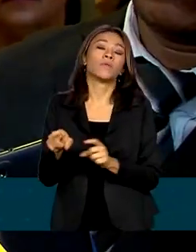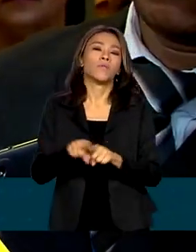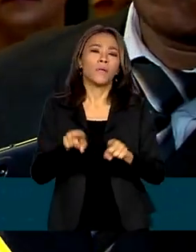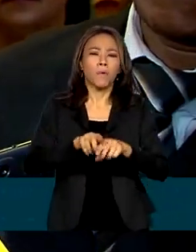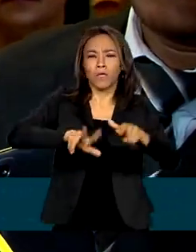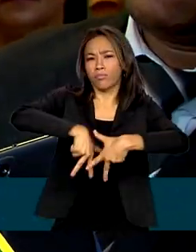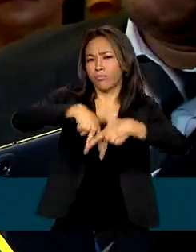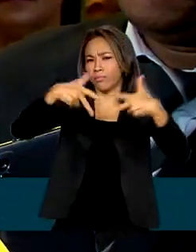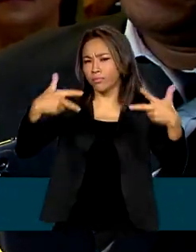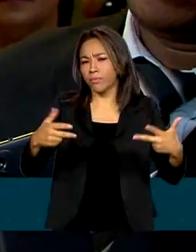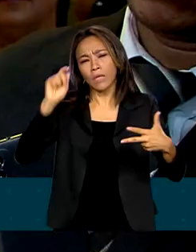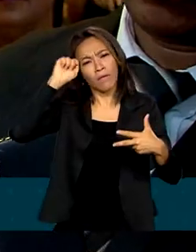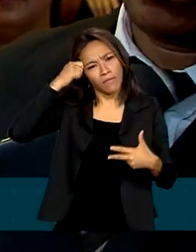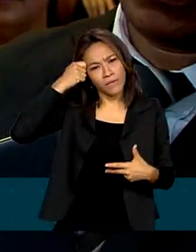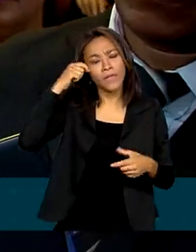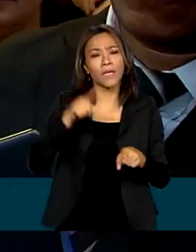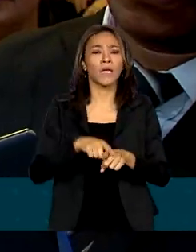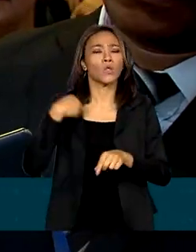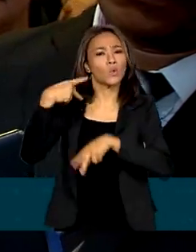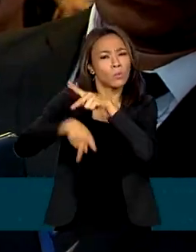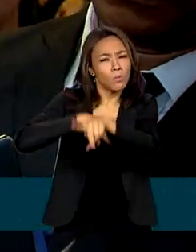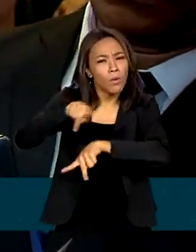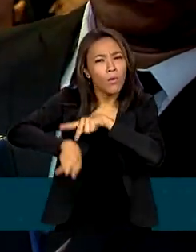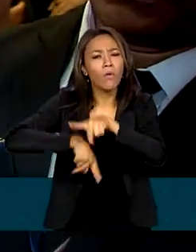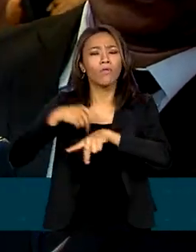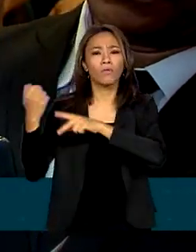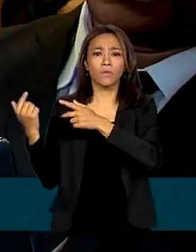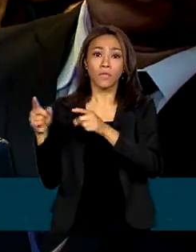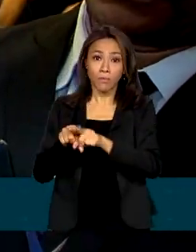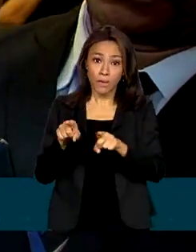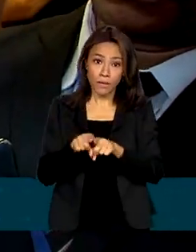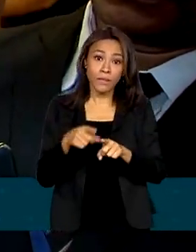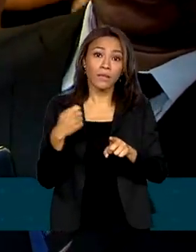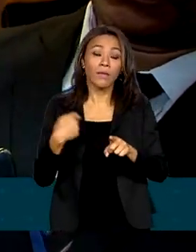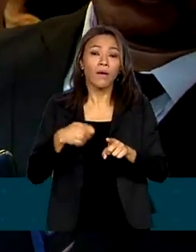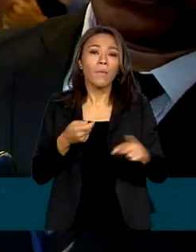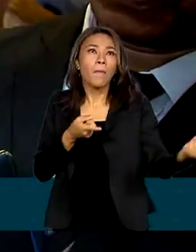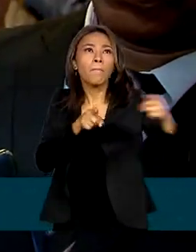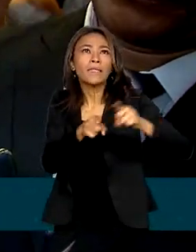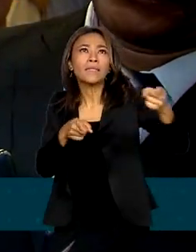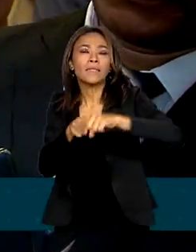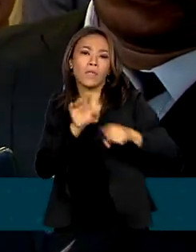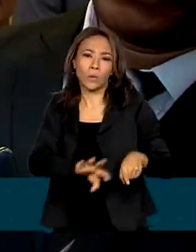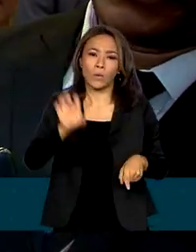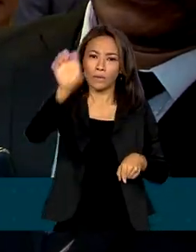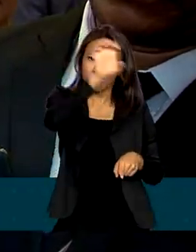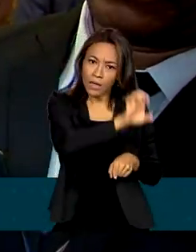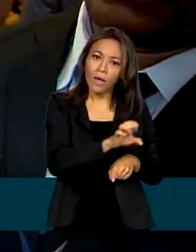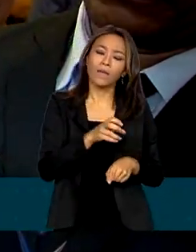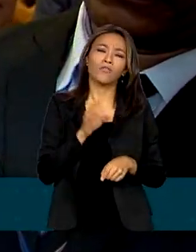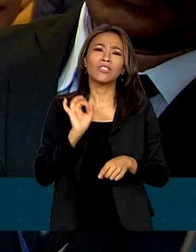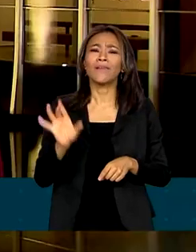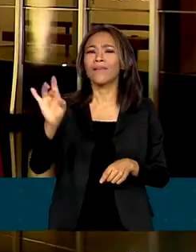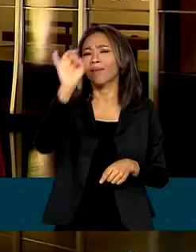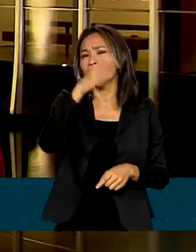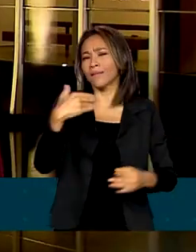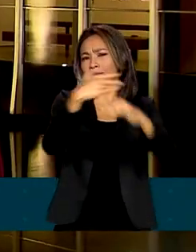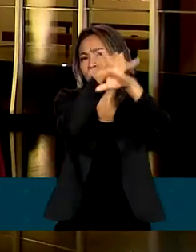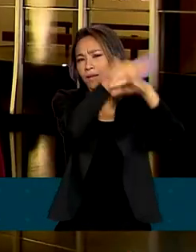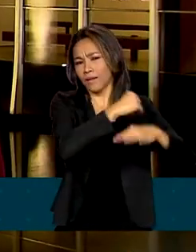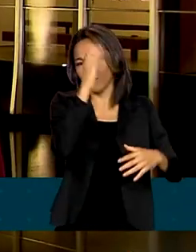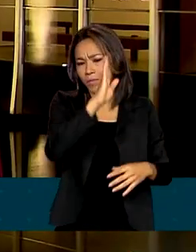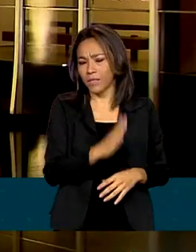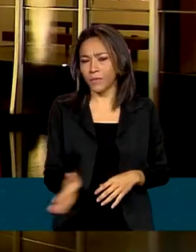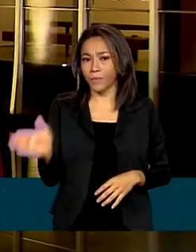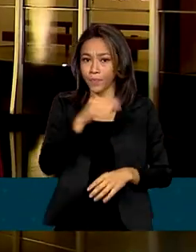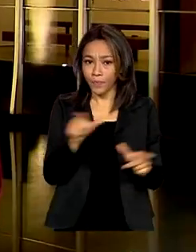povos originários. A gente precisa fazer uma parceria melhor com os estados e municípios para proteger e preservar o patrimônio de cada cidade brasileira. O IPHAN